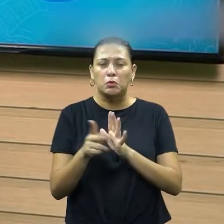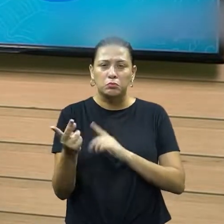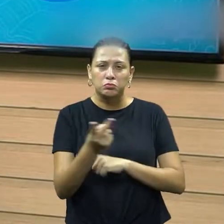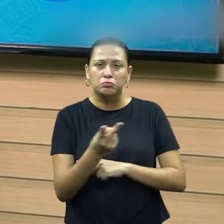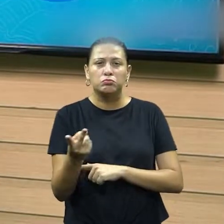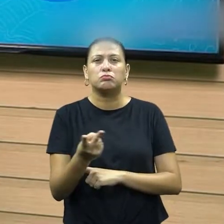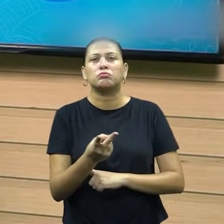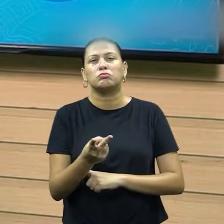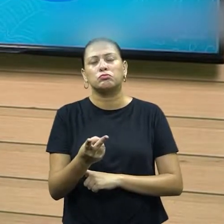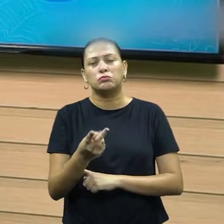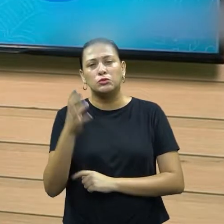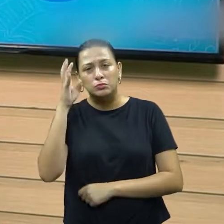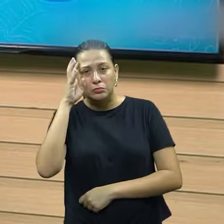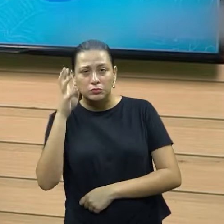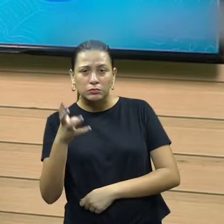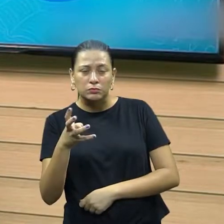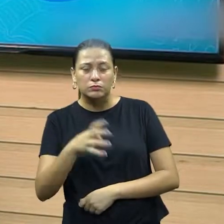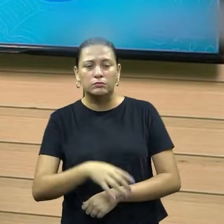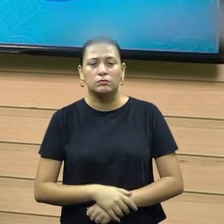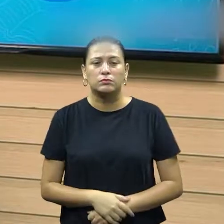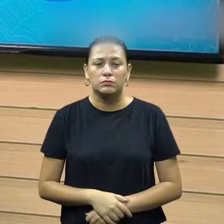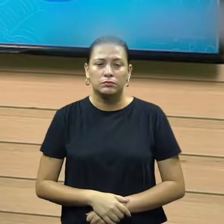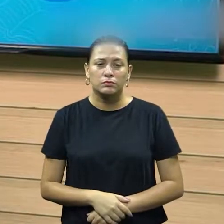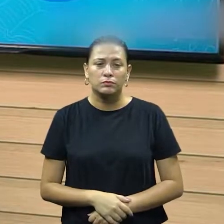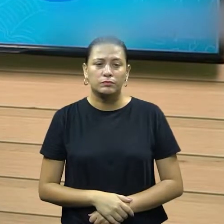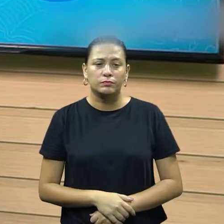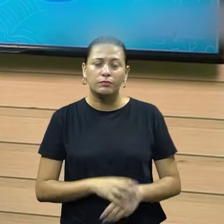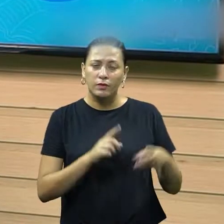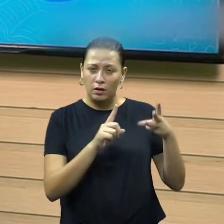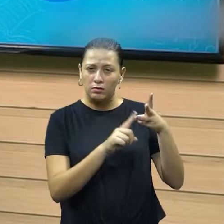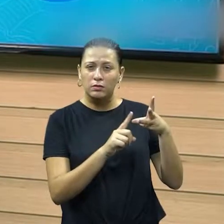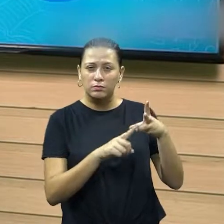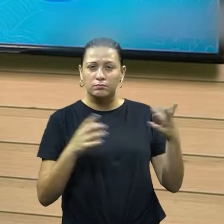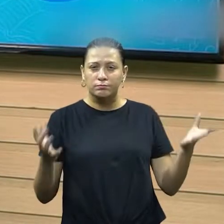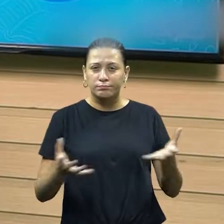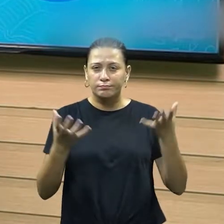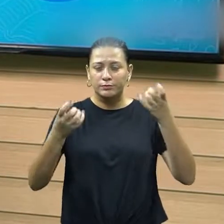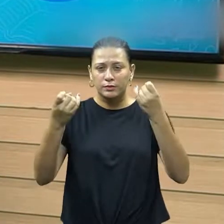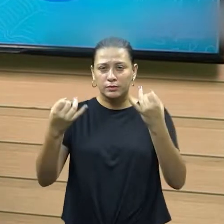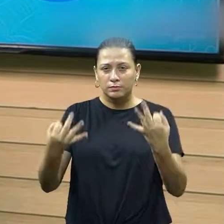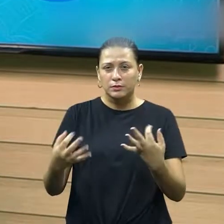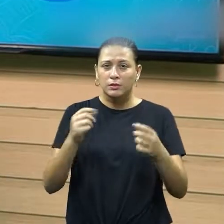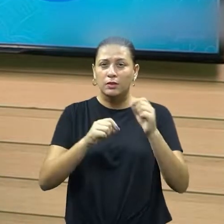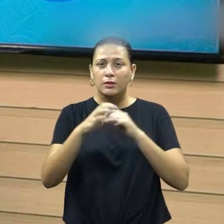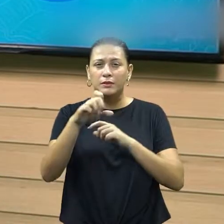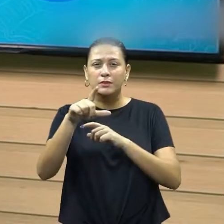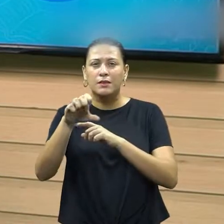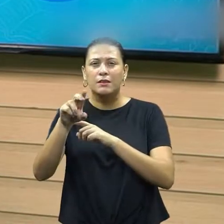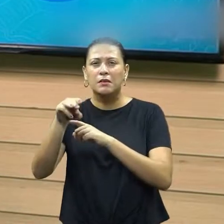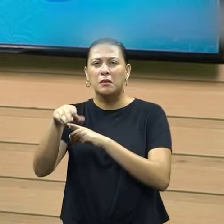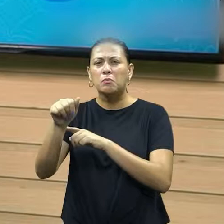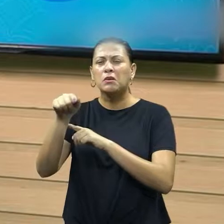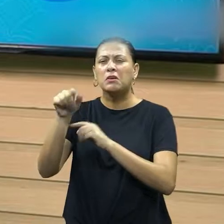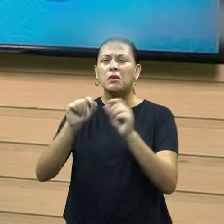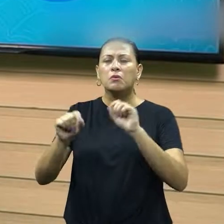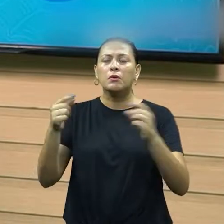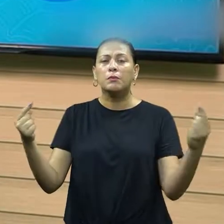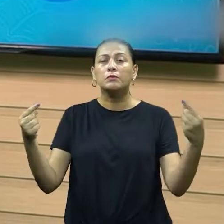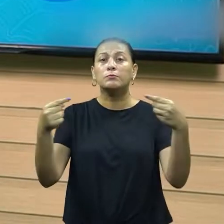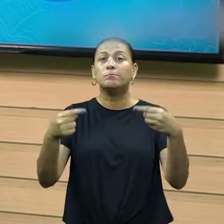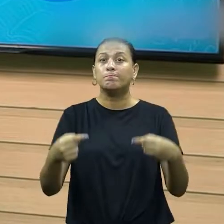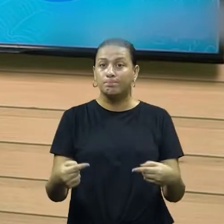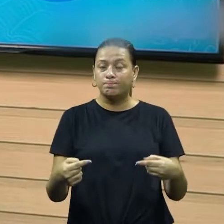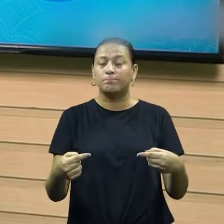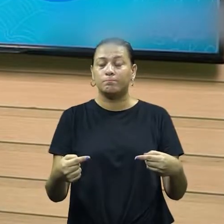resolver. Veja só que teve a terceira motivação, ele disse que há uma celeão, ou seja, há uma disputa. E nesse